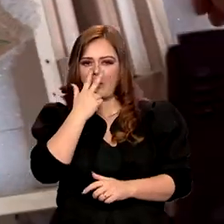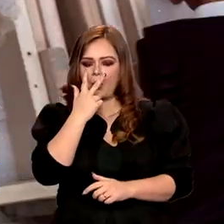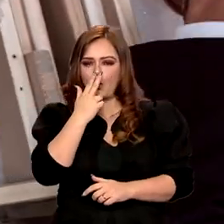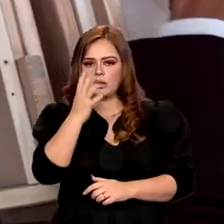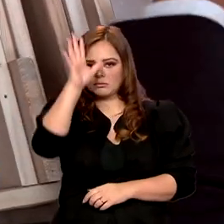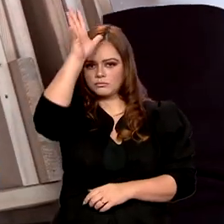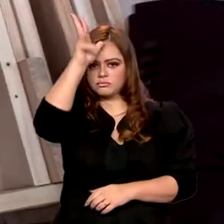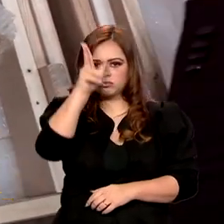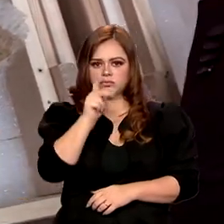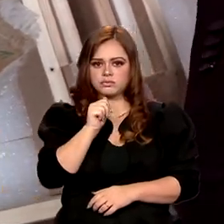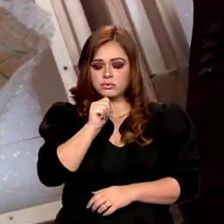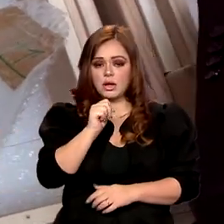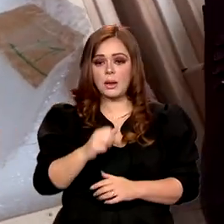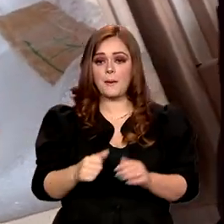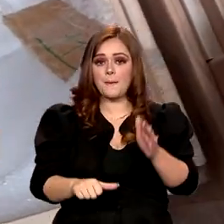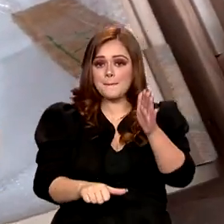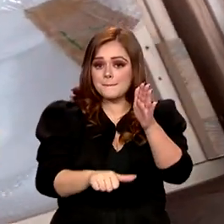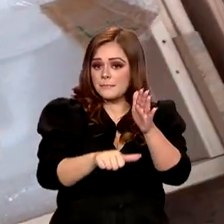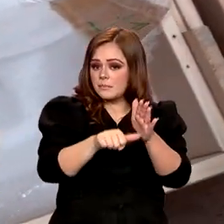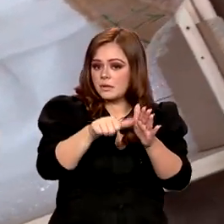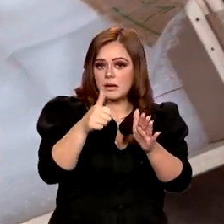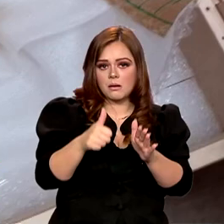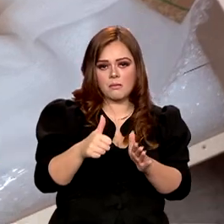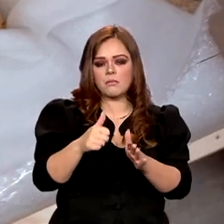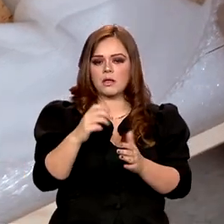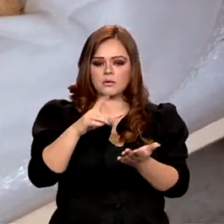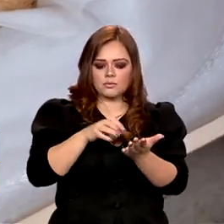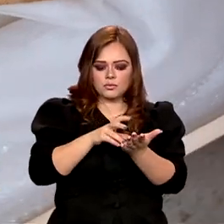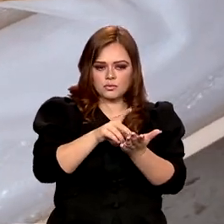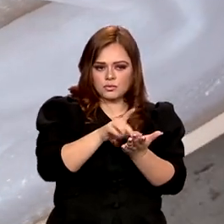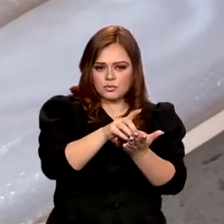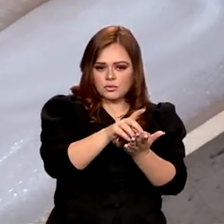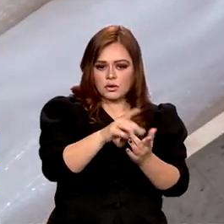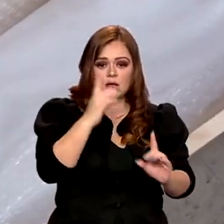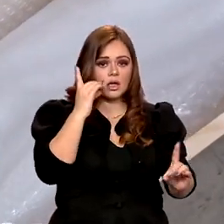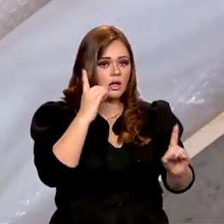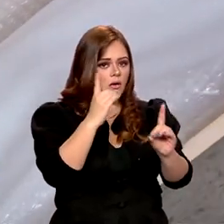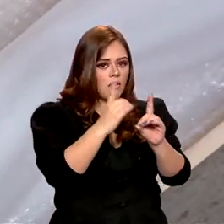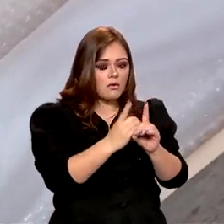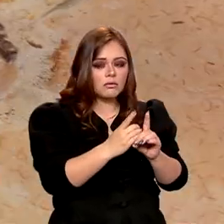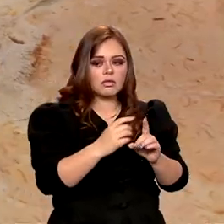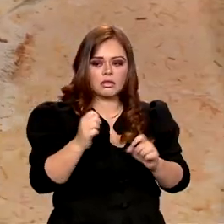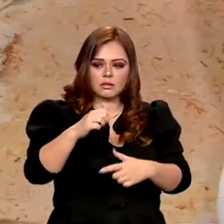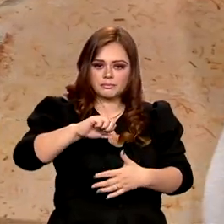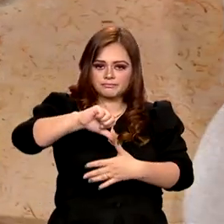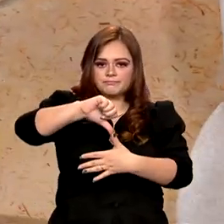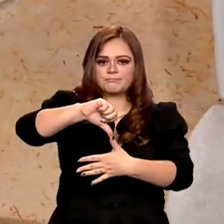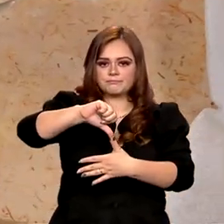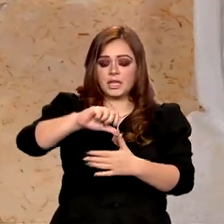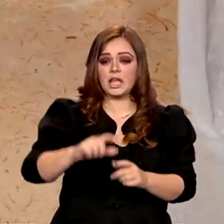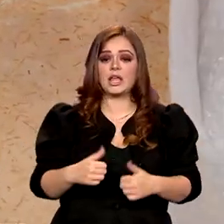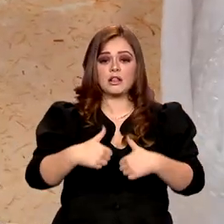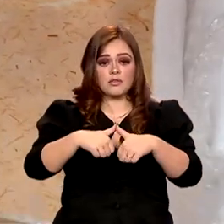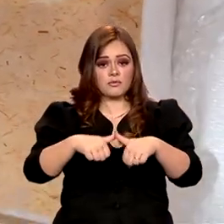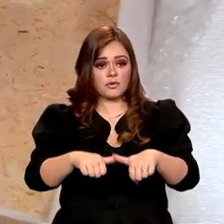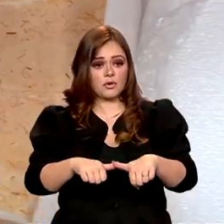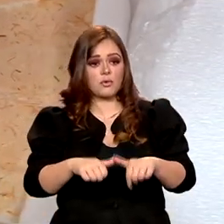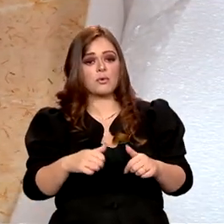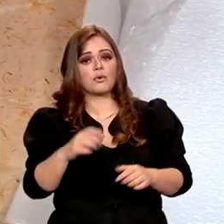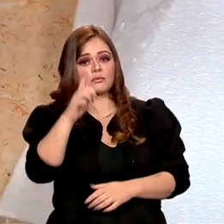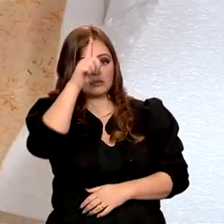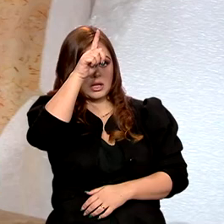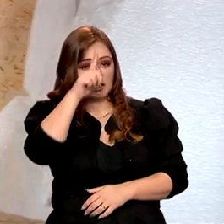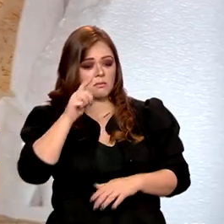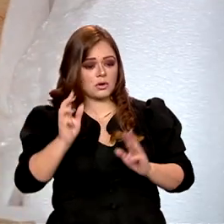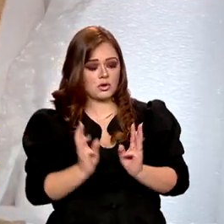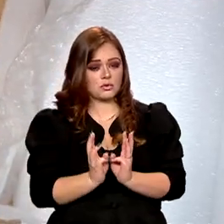fóssil é o primeiro dinossauro não voador com penas encontrado na América Latina. Ele estava em um museu na Alemanha.